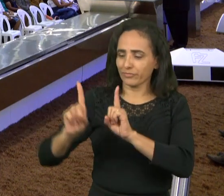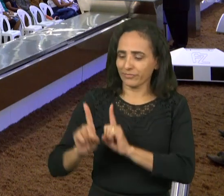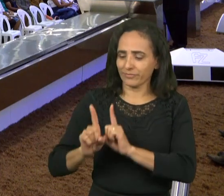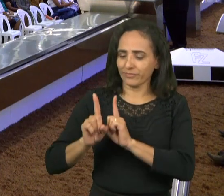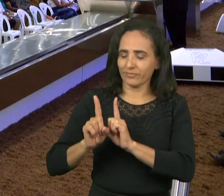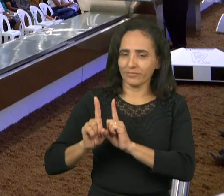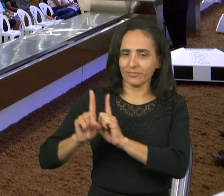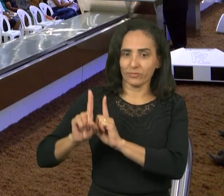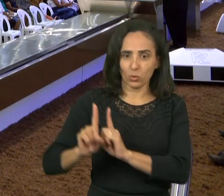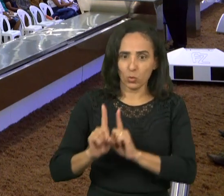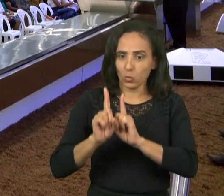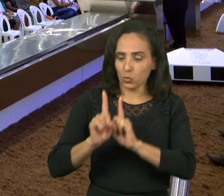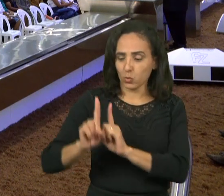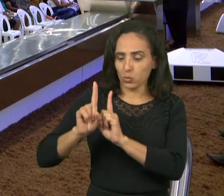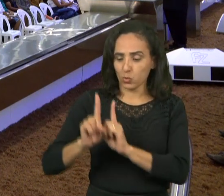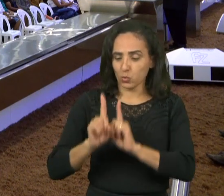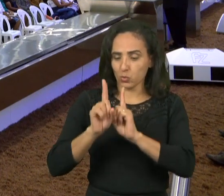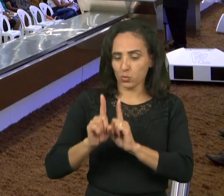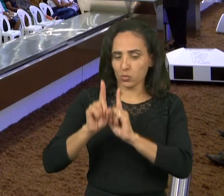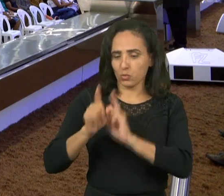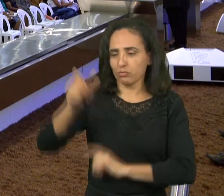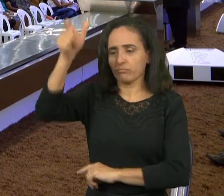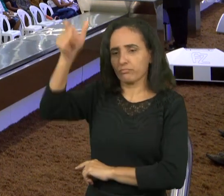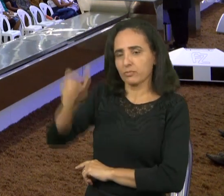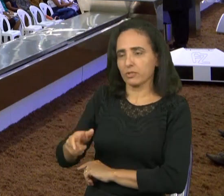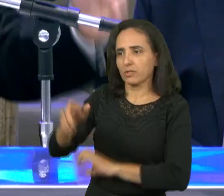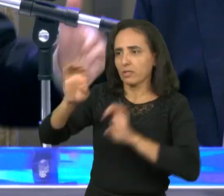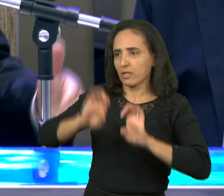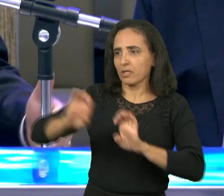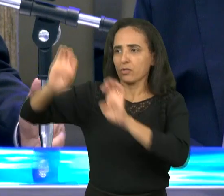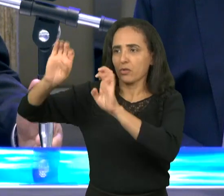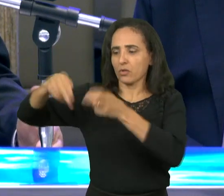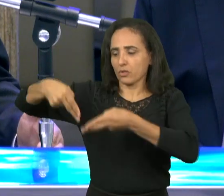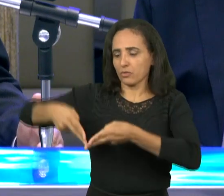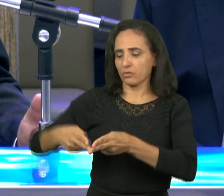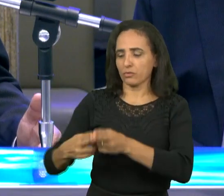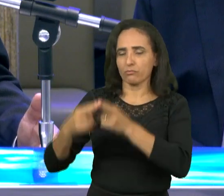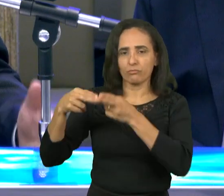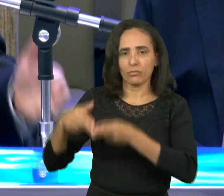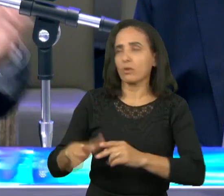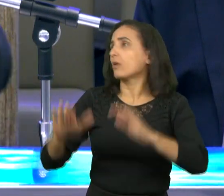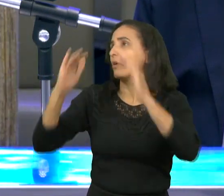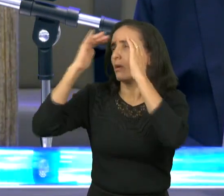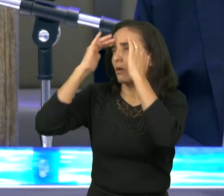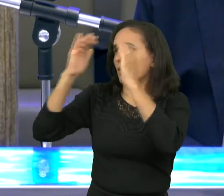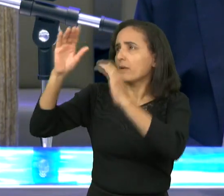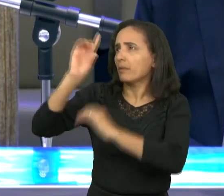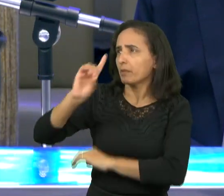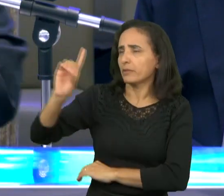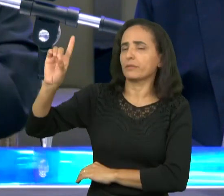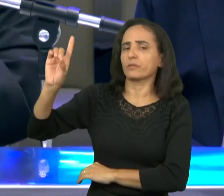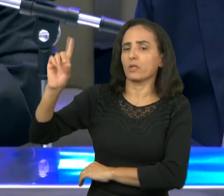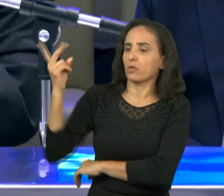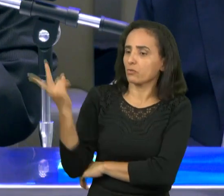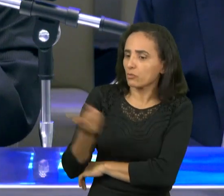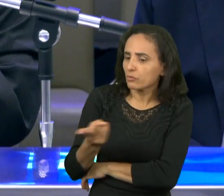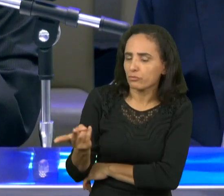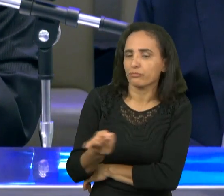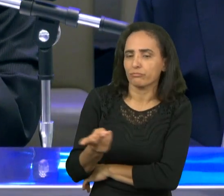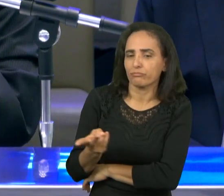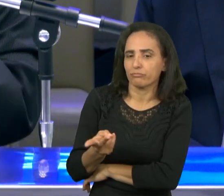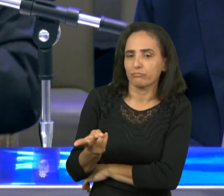comandou Enoque comandou Noé e diz a palavra de Deus tanto se referindo a Enoque